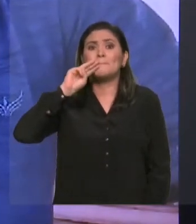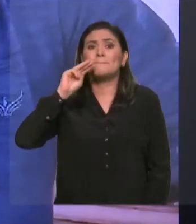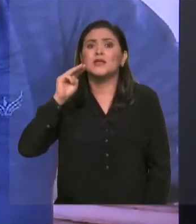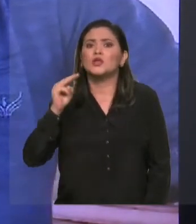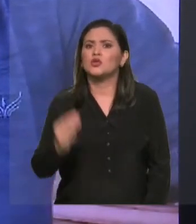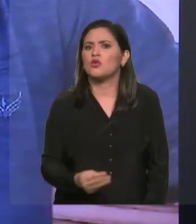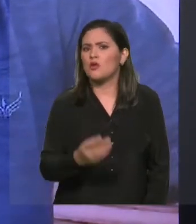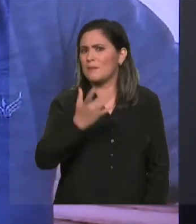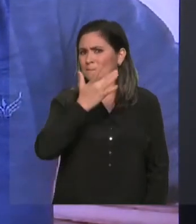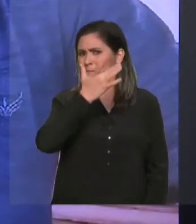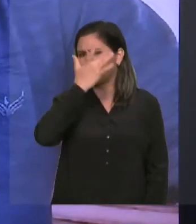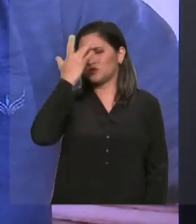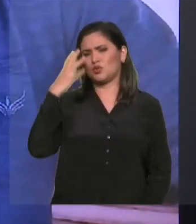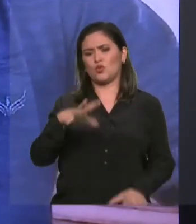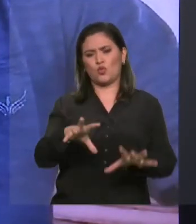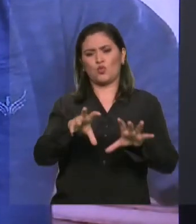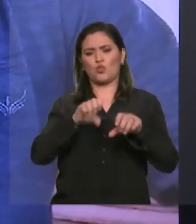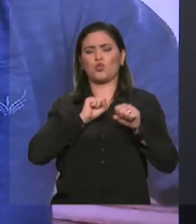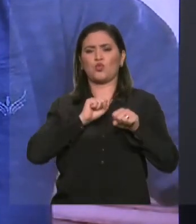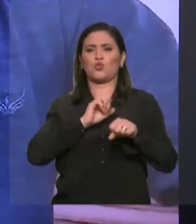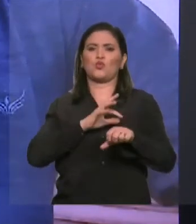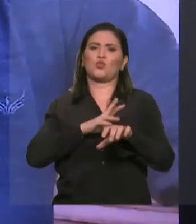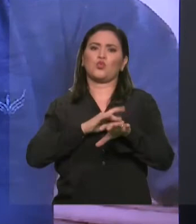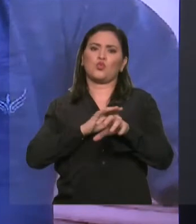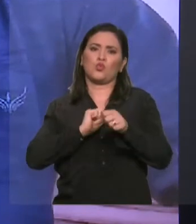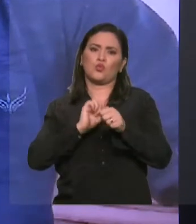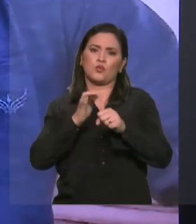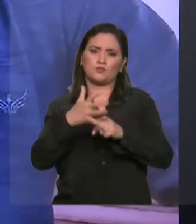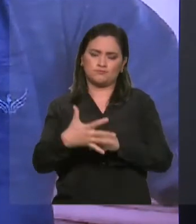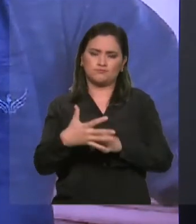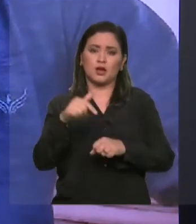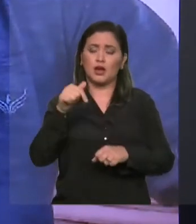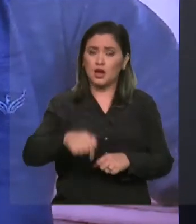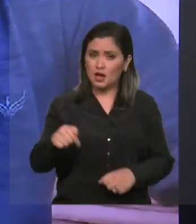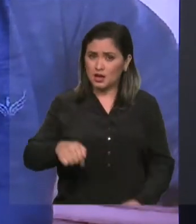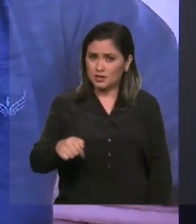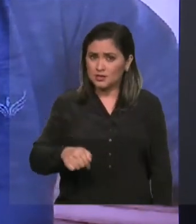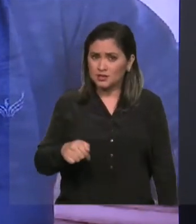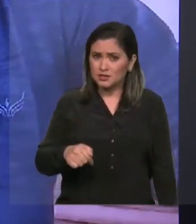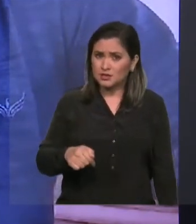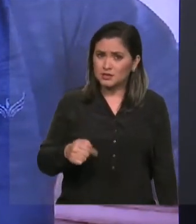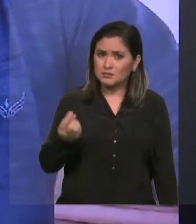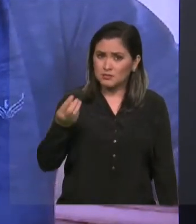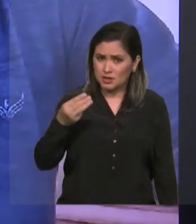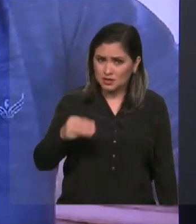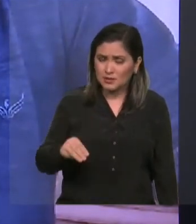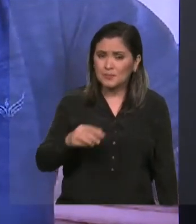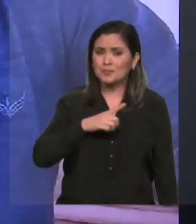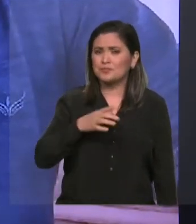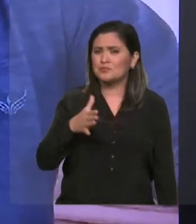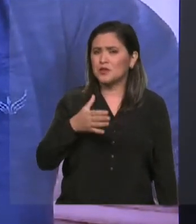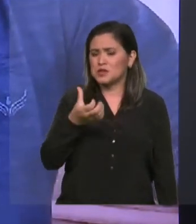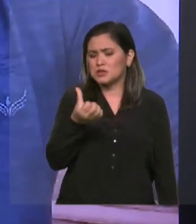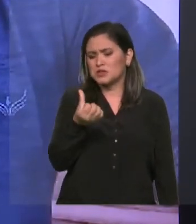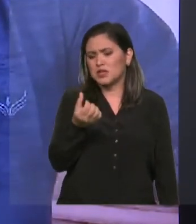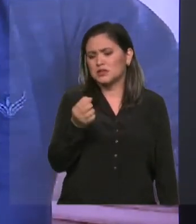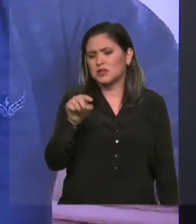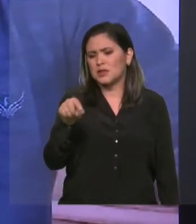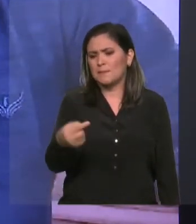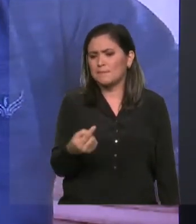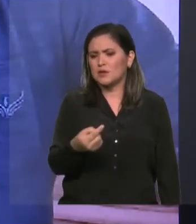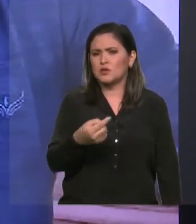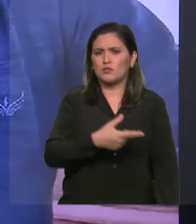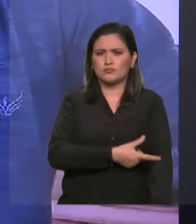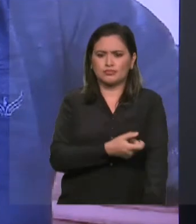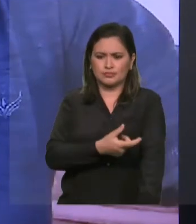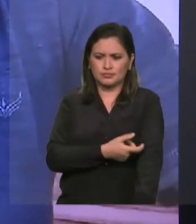que hoje tem cerca de 60 mil testes feitos no Estado e um contágio de